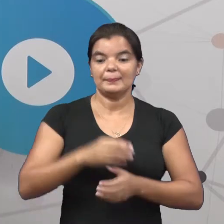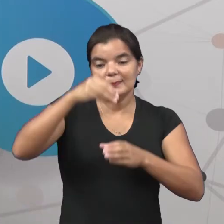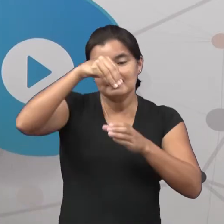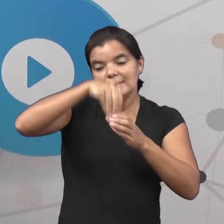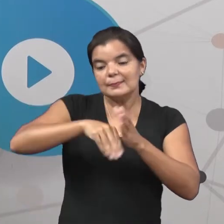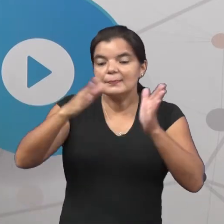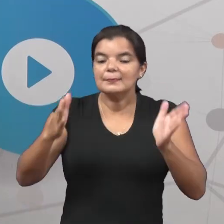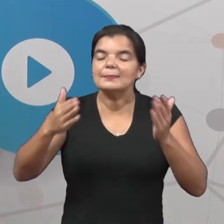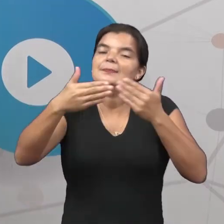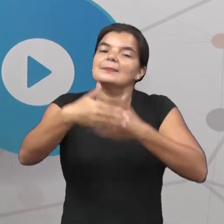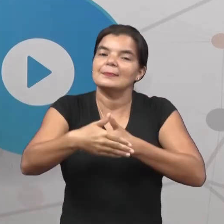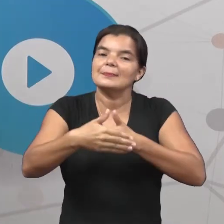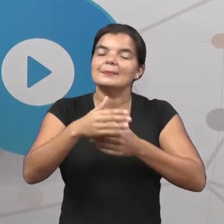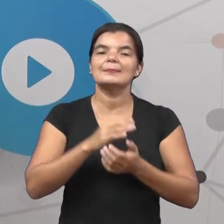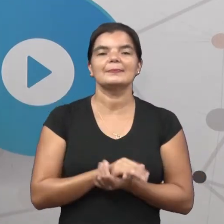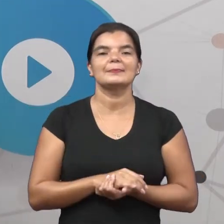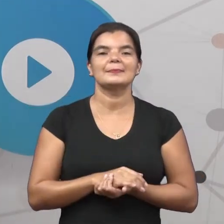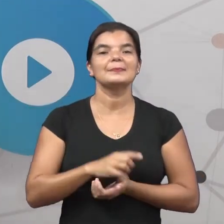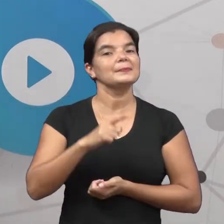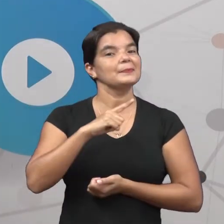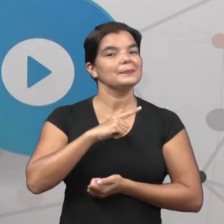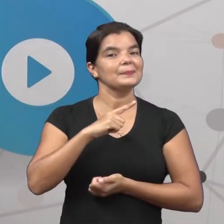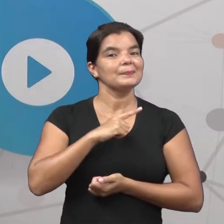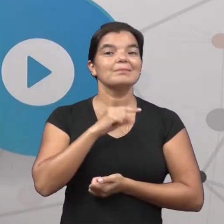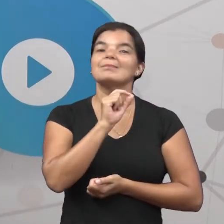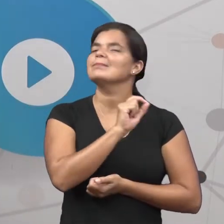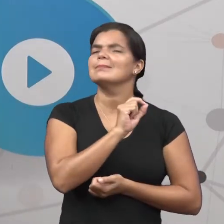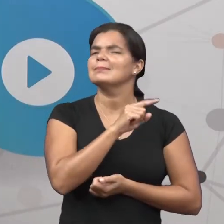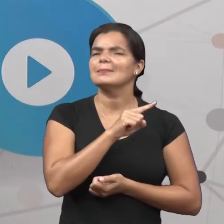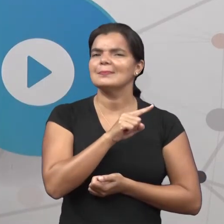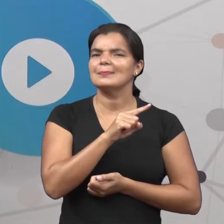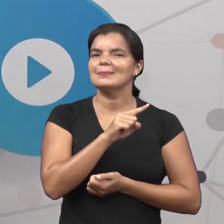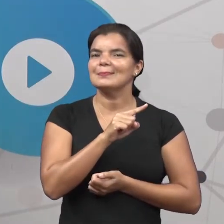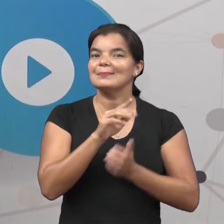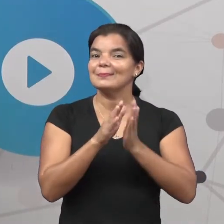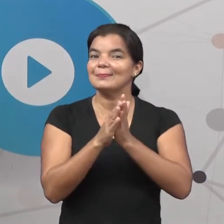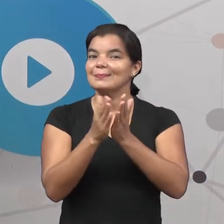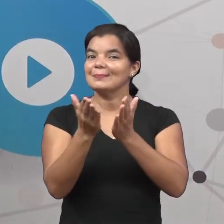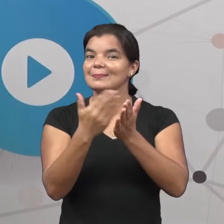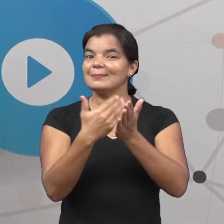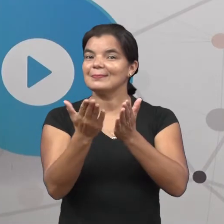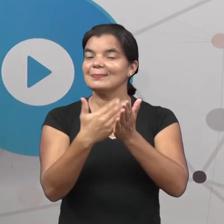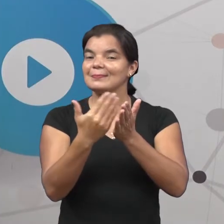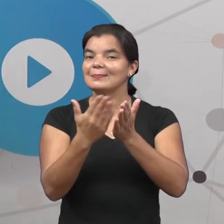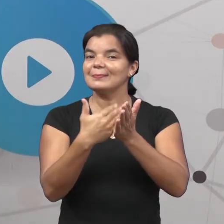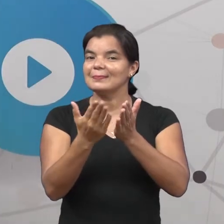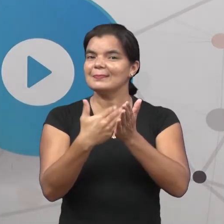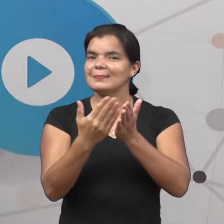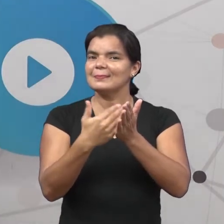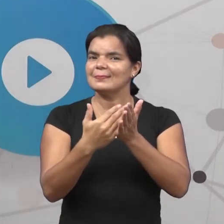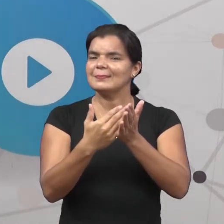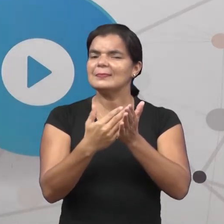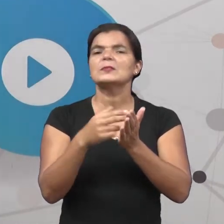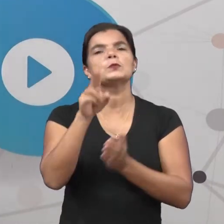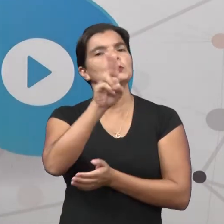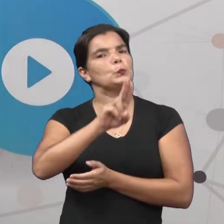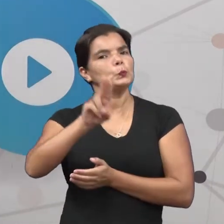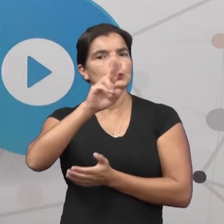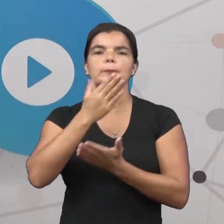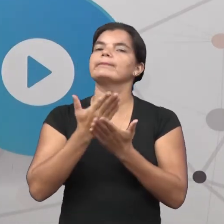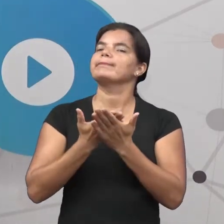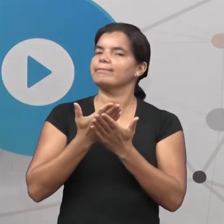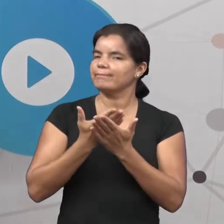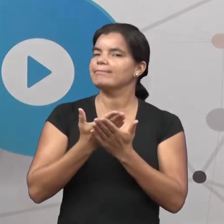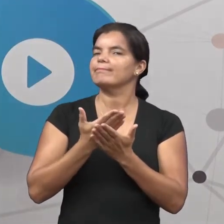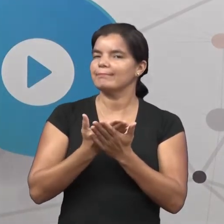da caixa dos mistérios há um caderno. O caderno que a gente usa para estudar.